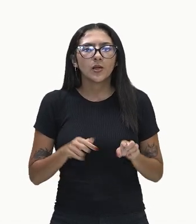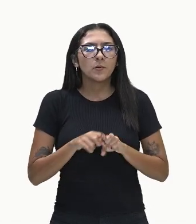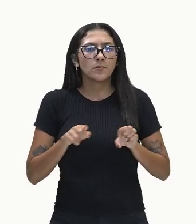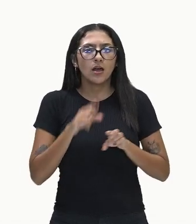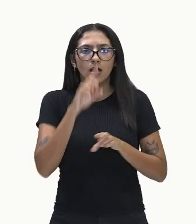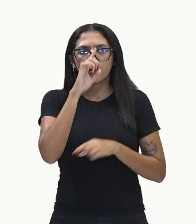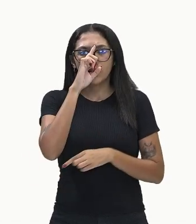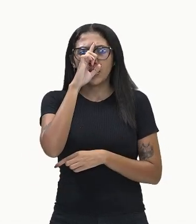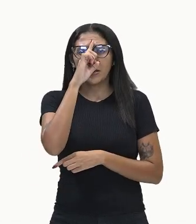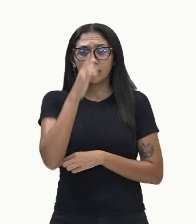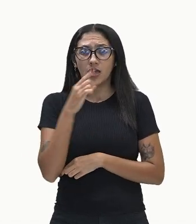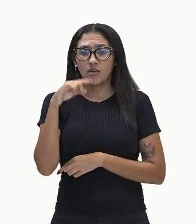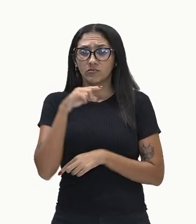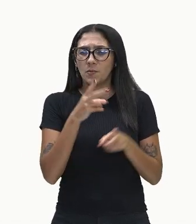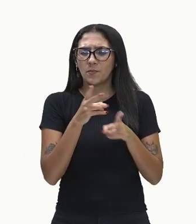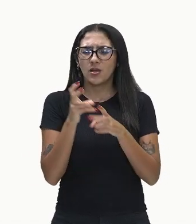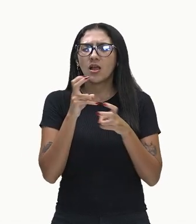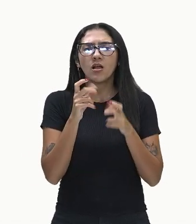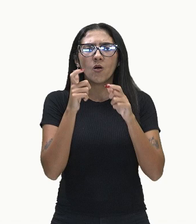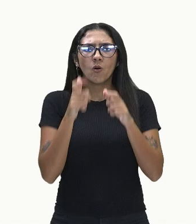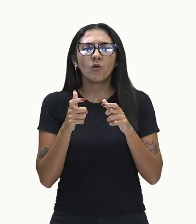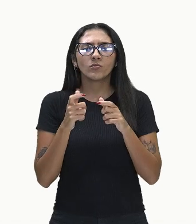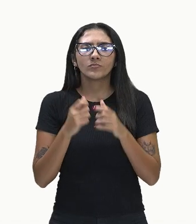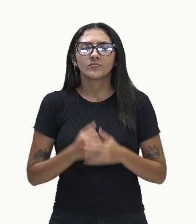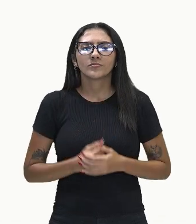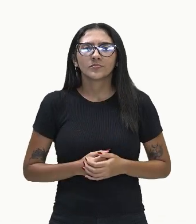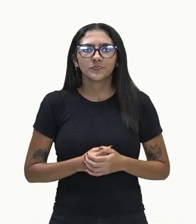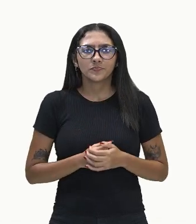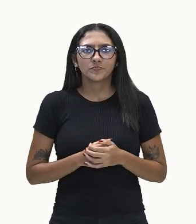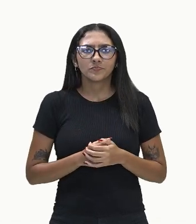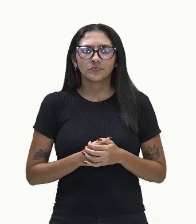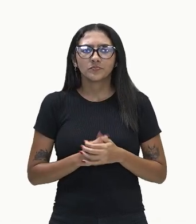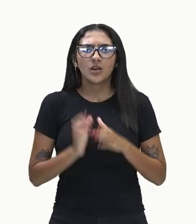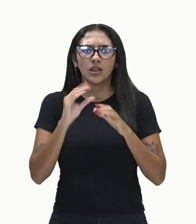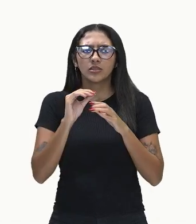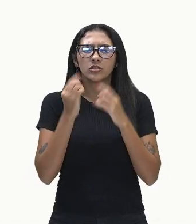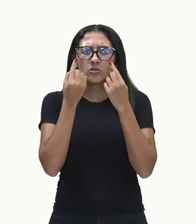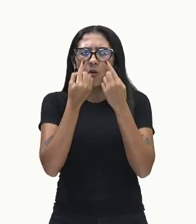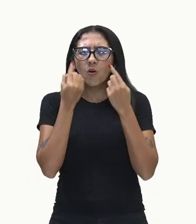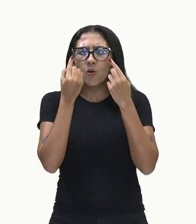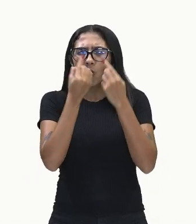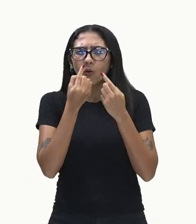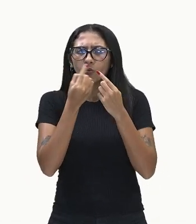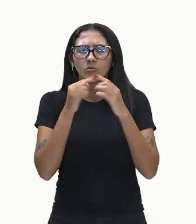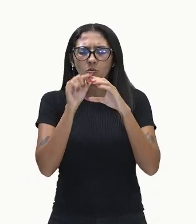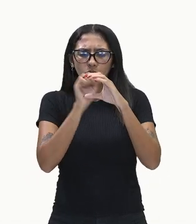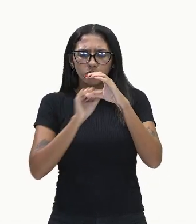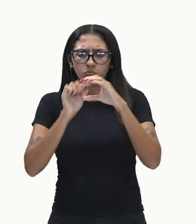localizados na porção, né, dentro do olho, lá na parte final,